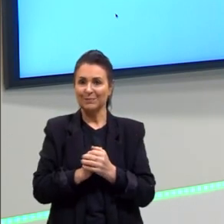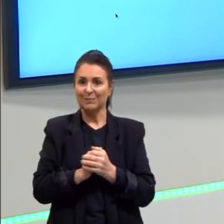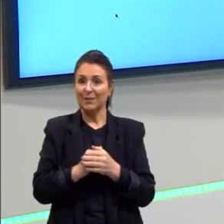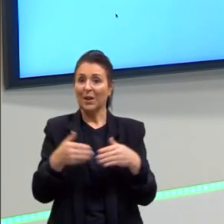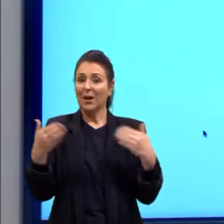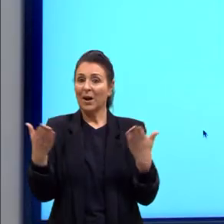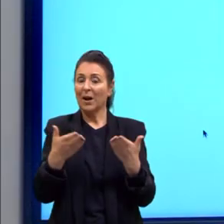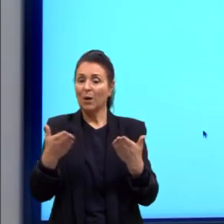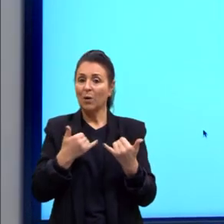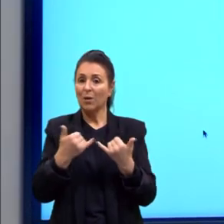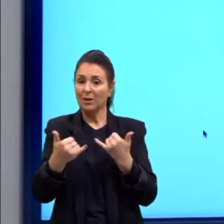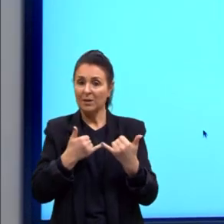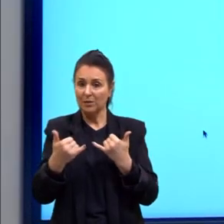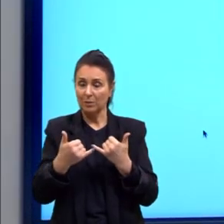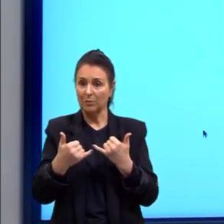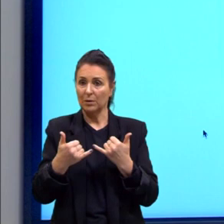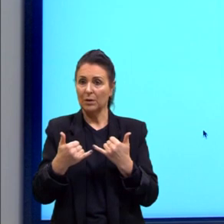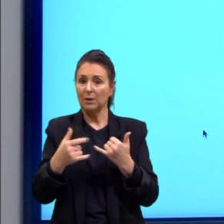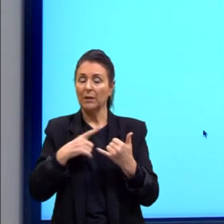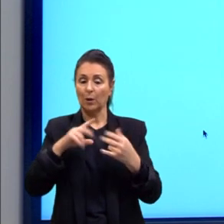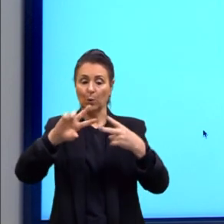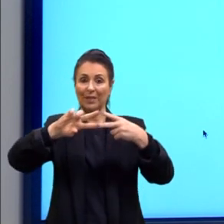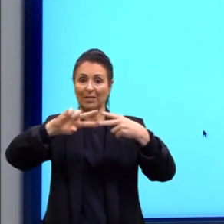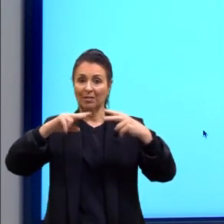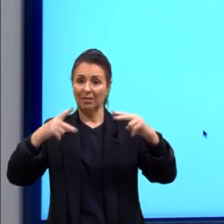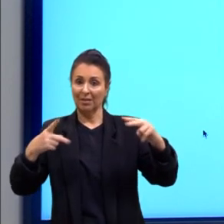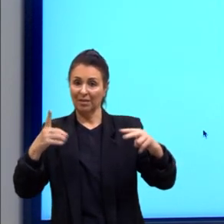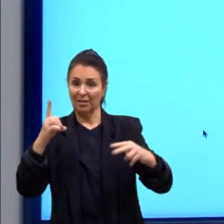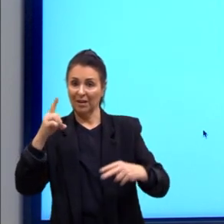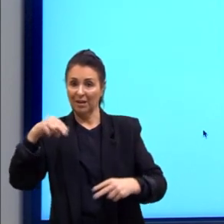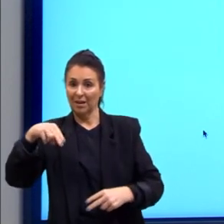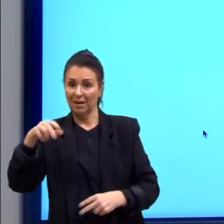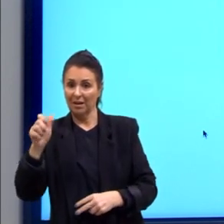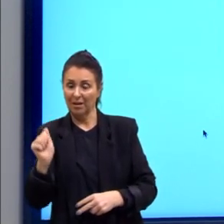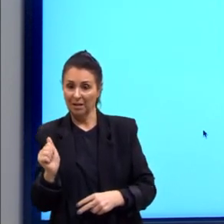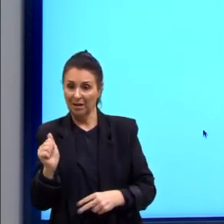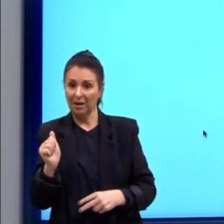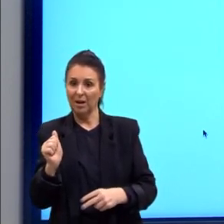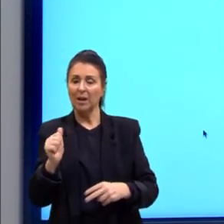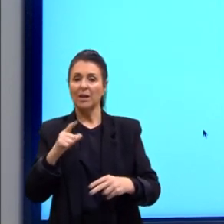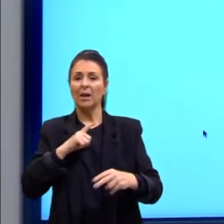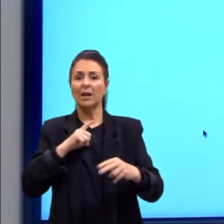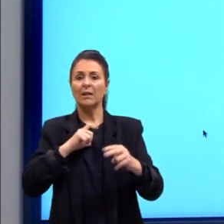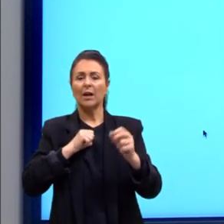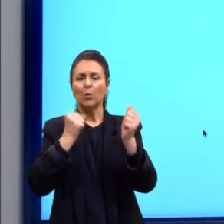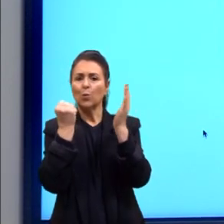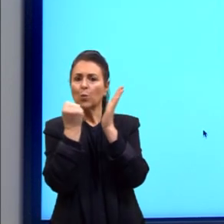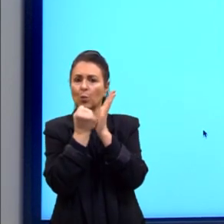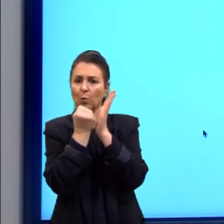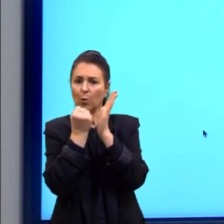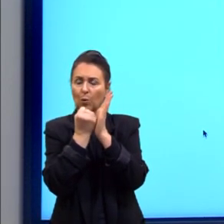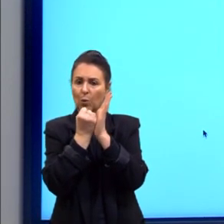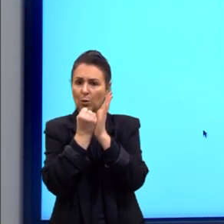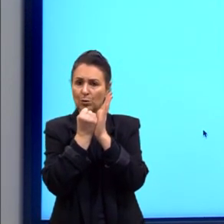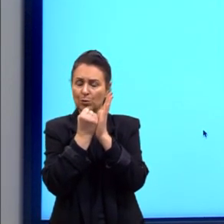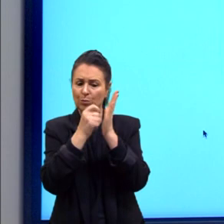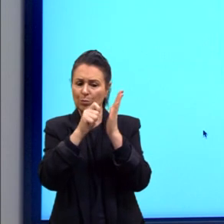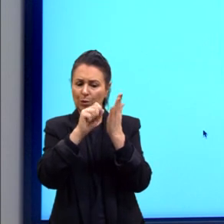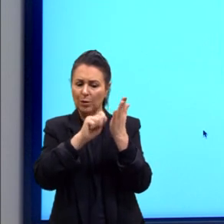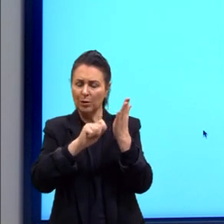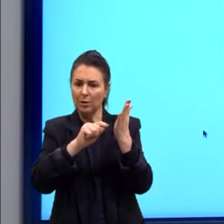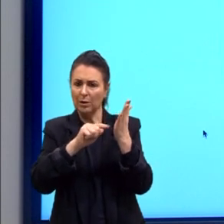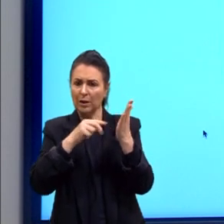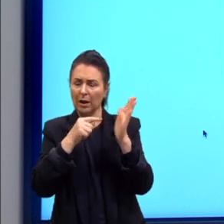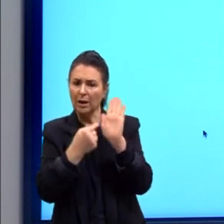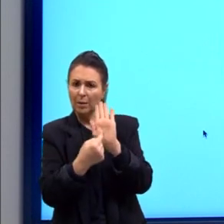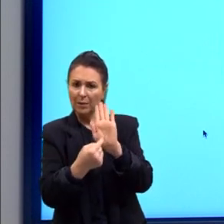Aqui nós temos a informação no DNA e essa informação é codificada, transcrita e aparece lá no